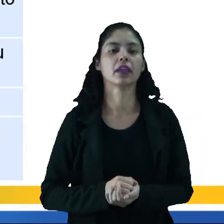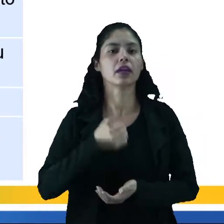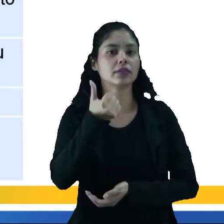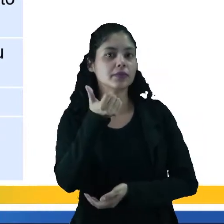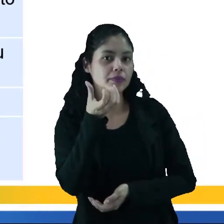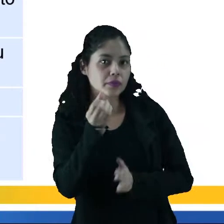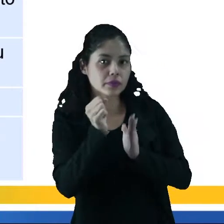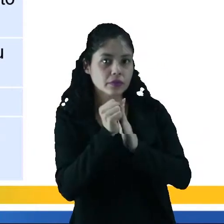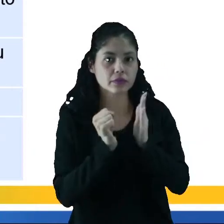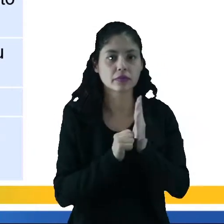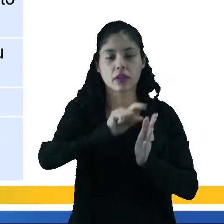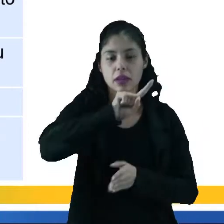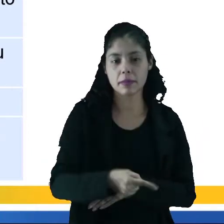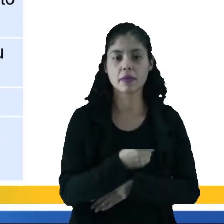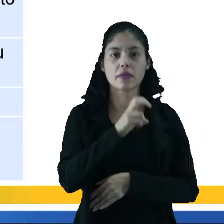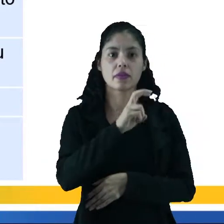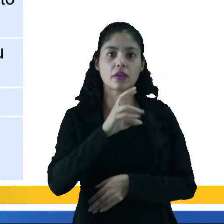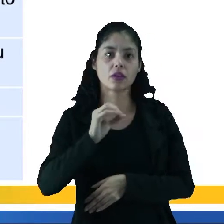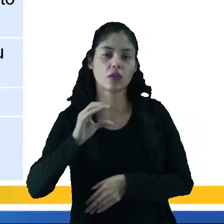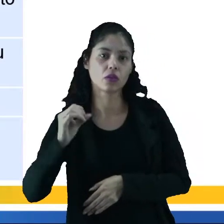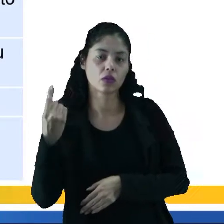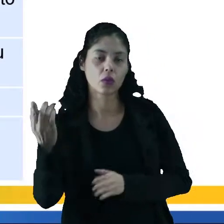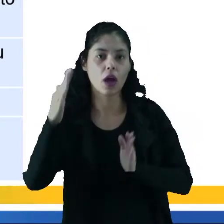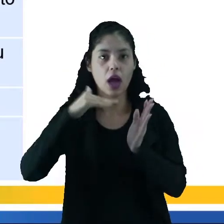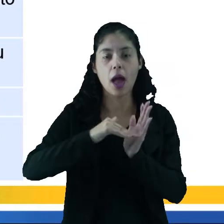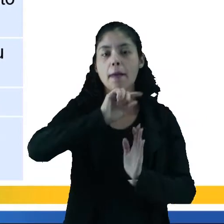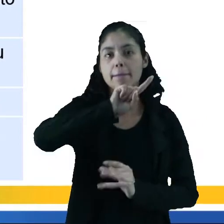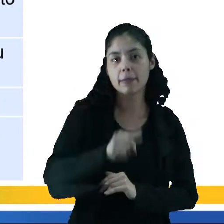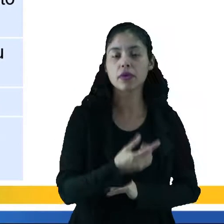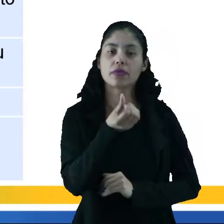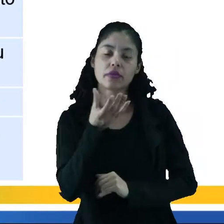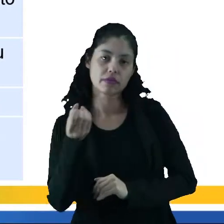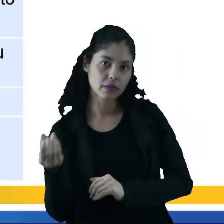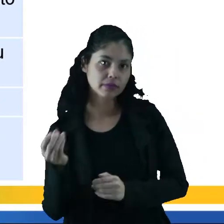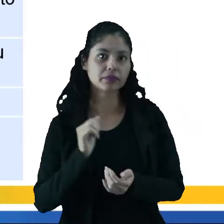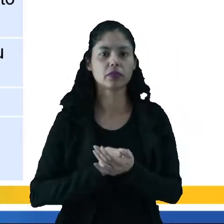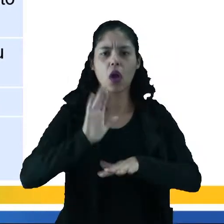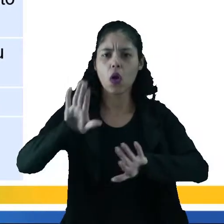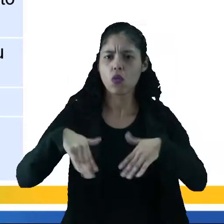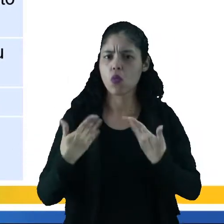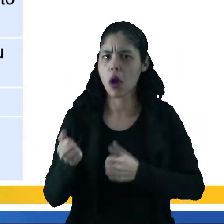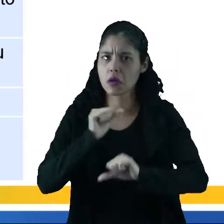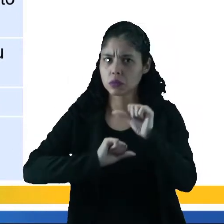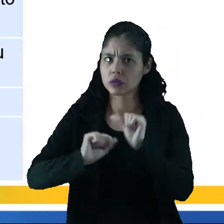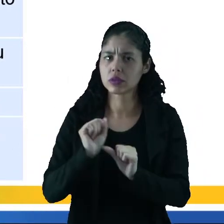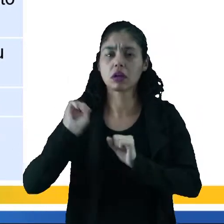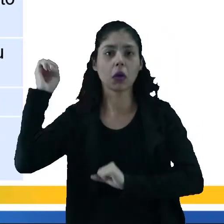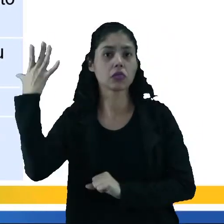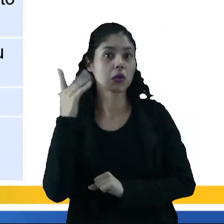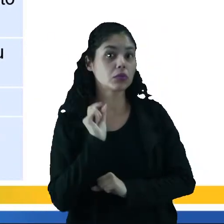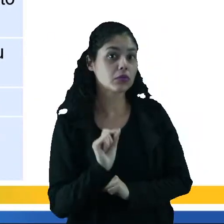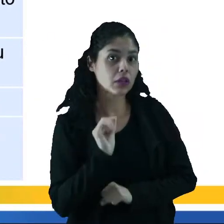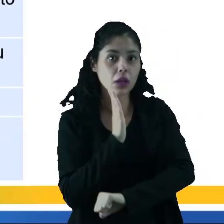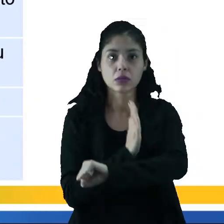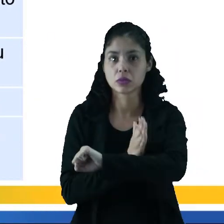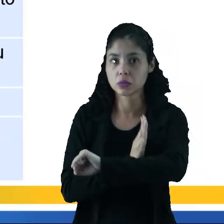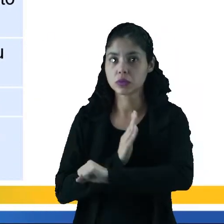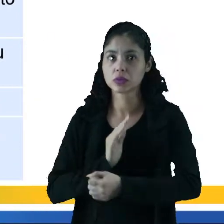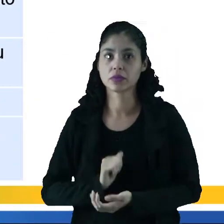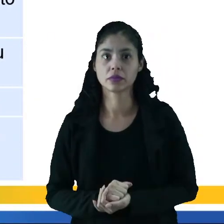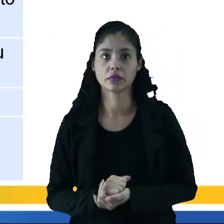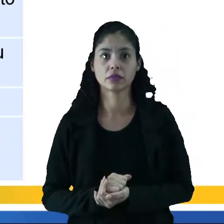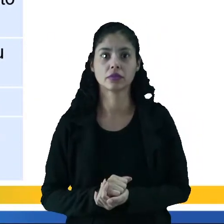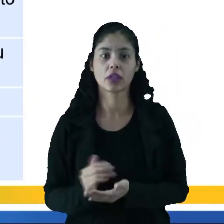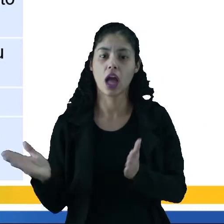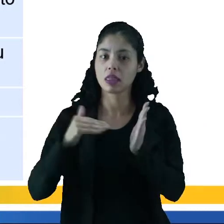XVI, 1501 a 1600. E aí, quais são as mudanças? O que ocorreu na Idade Média, da